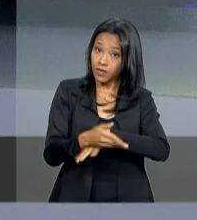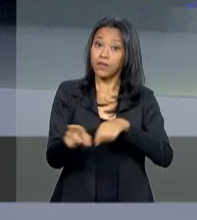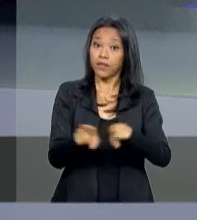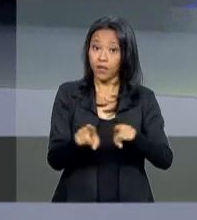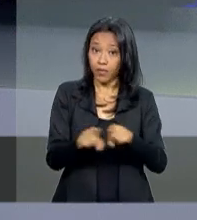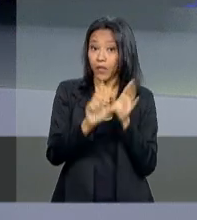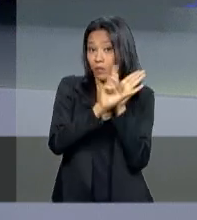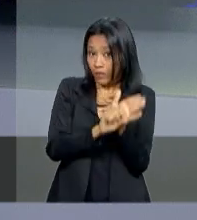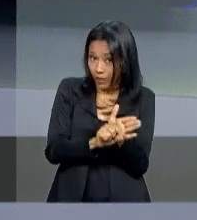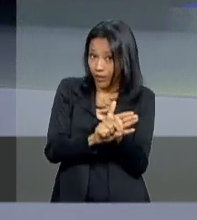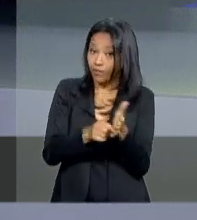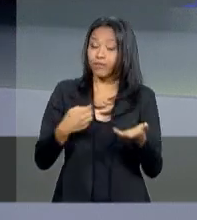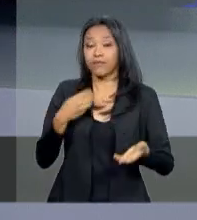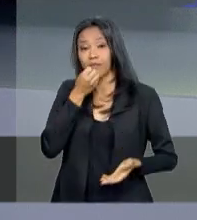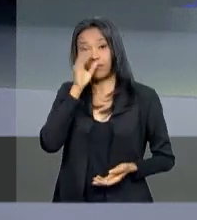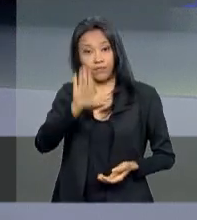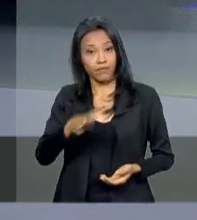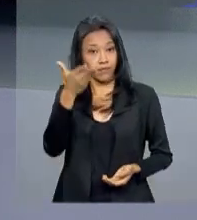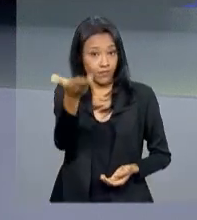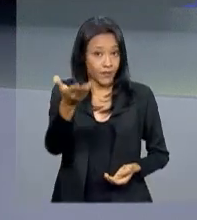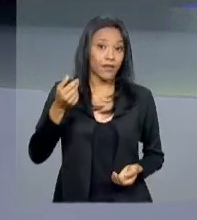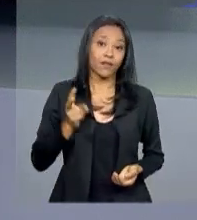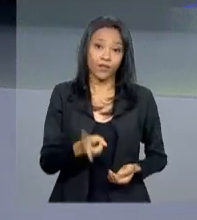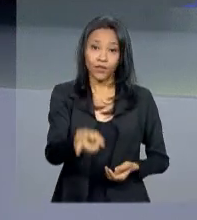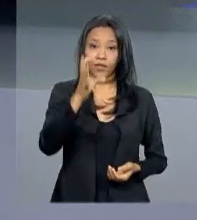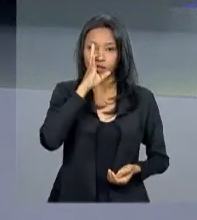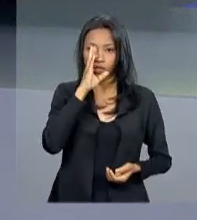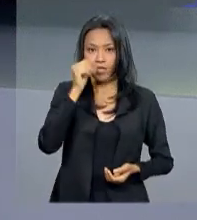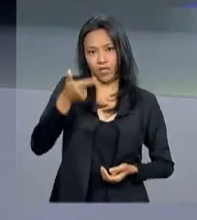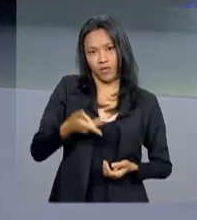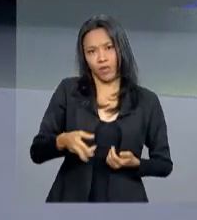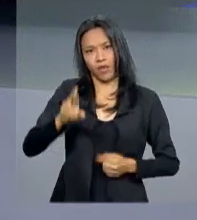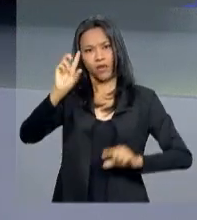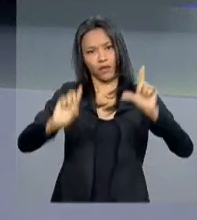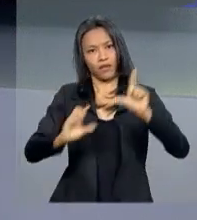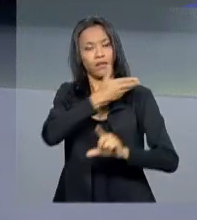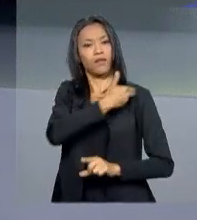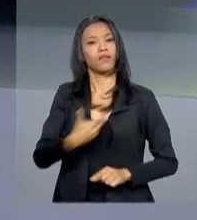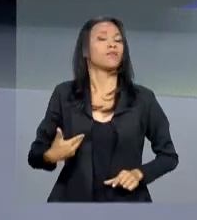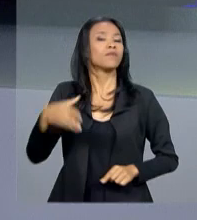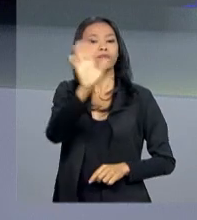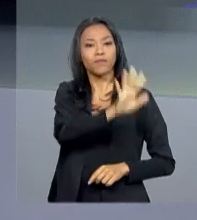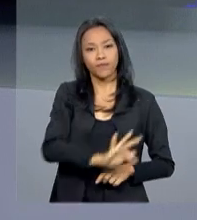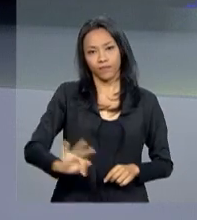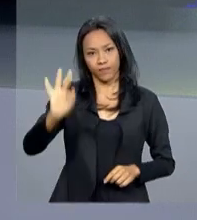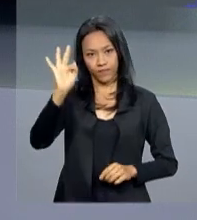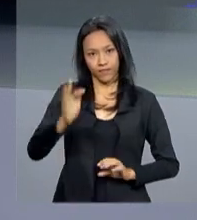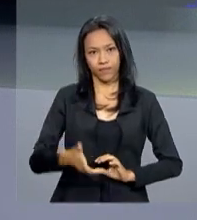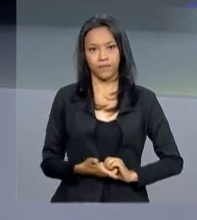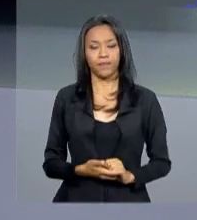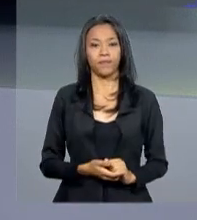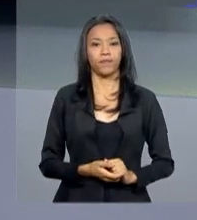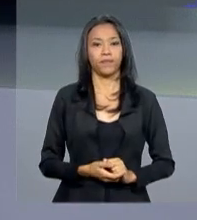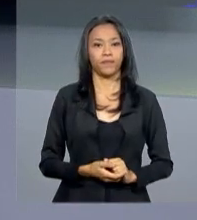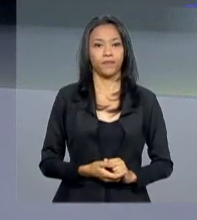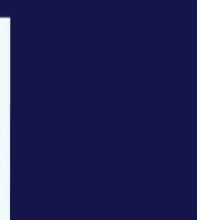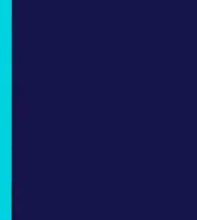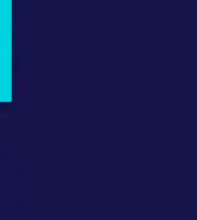também o nosso perfil no Twitter. Uma boa tarde para você e continue com a gente, aqui na NBR e a TV do Governo Federal.